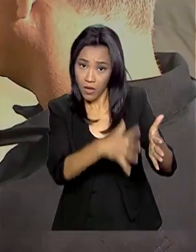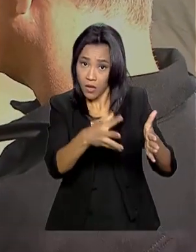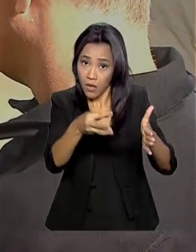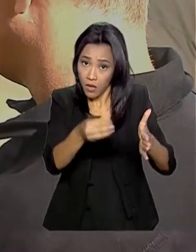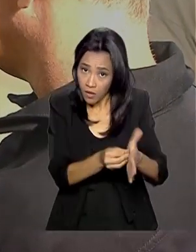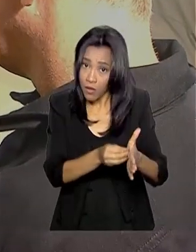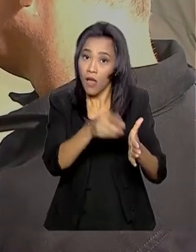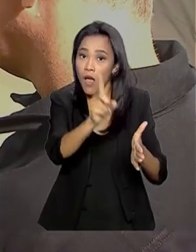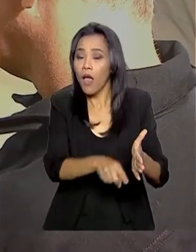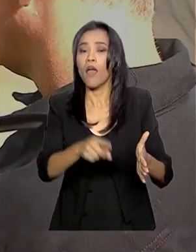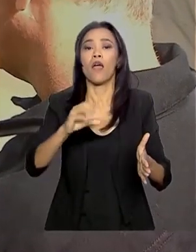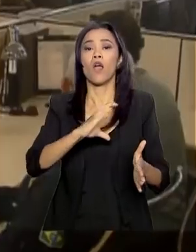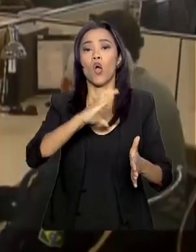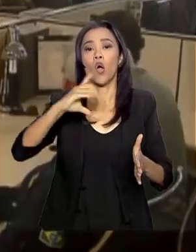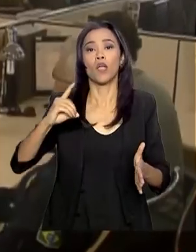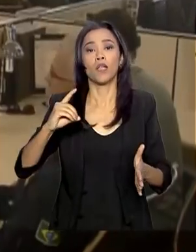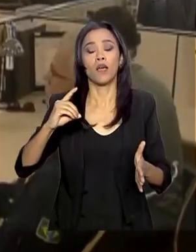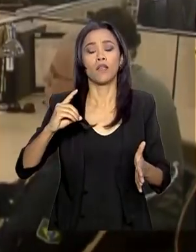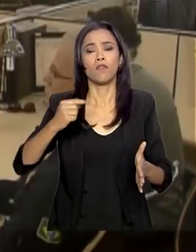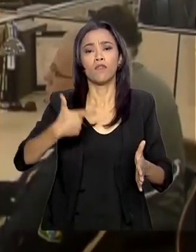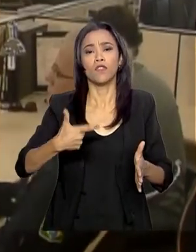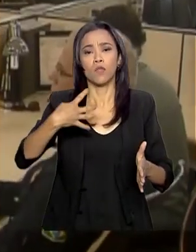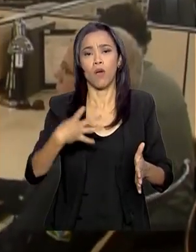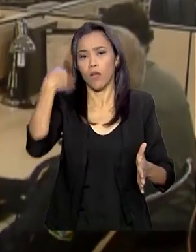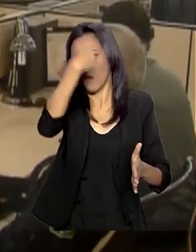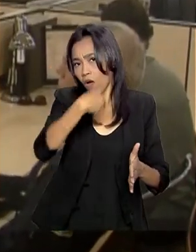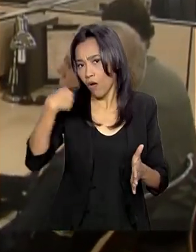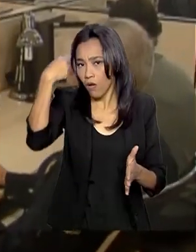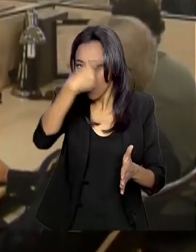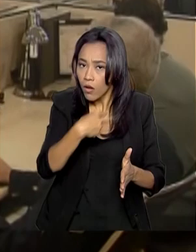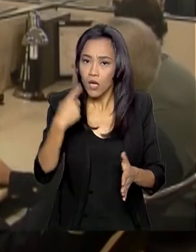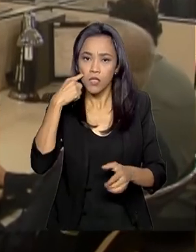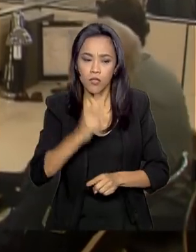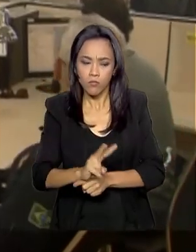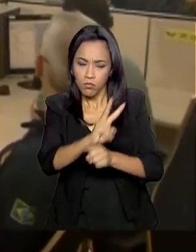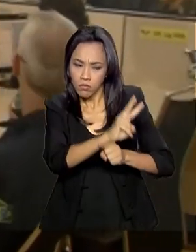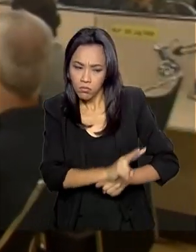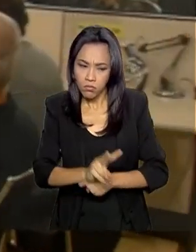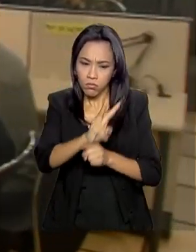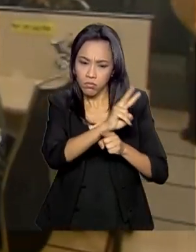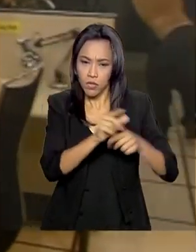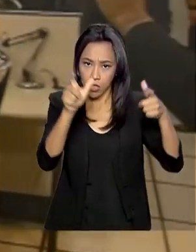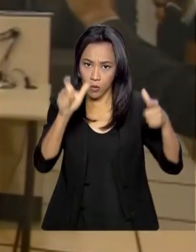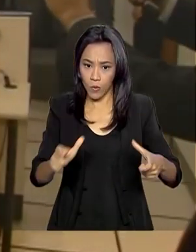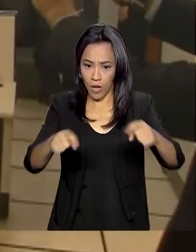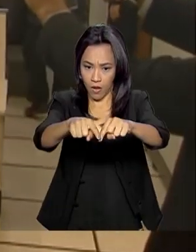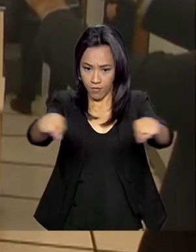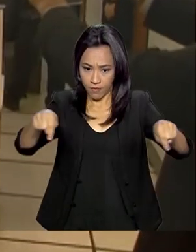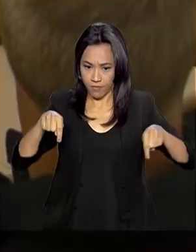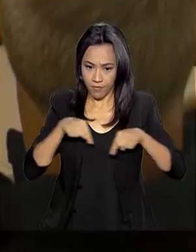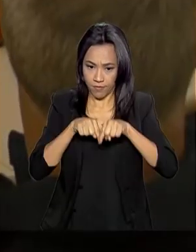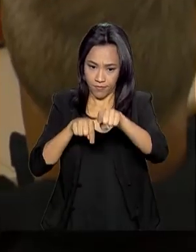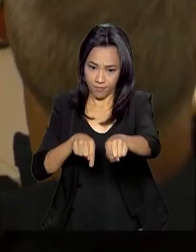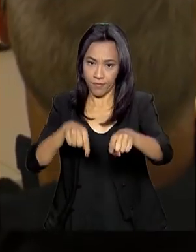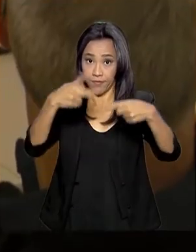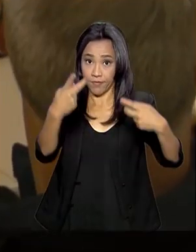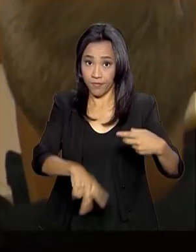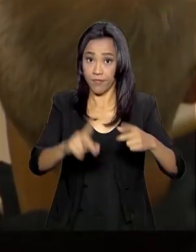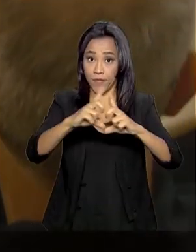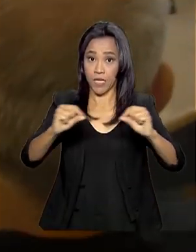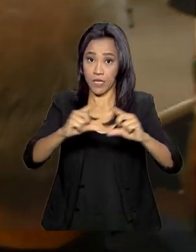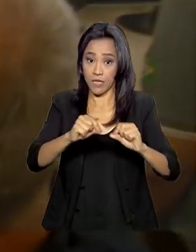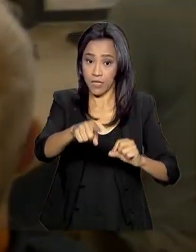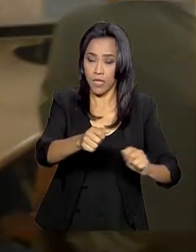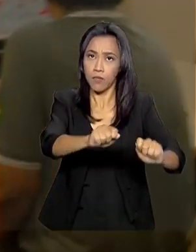coordenadas 24 horas por dia a partir da sede do Centro de Operações Conjuntas em Brasília. O centro